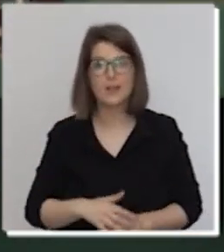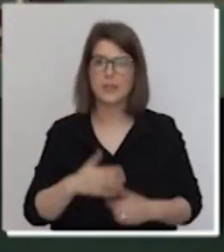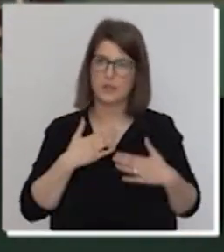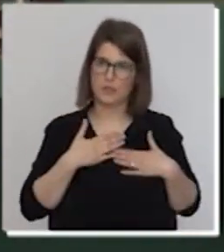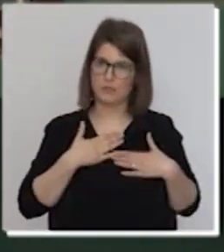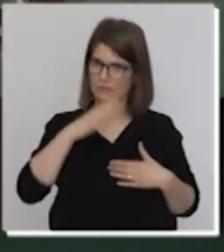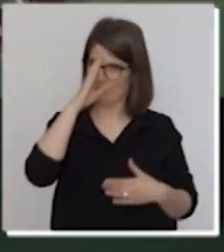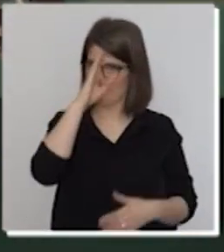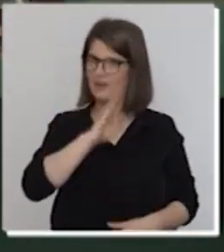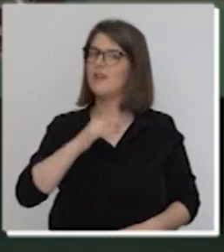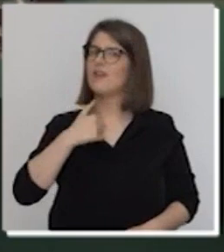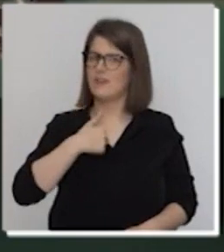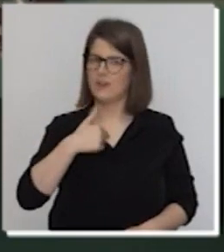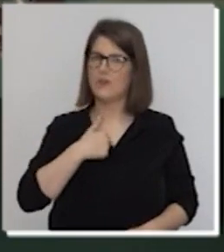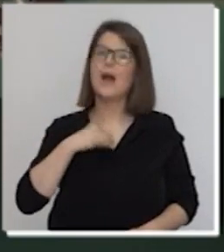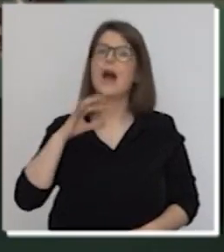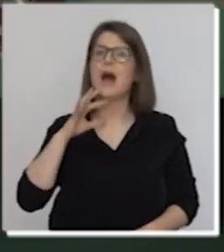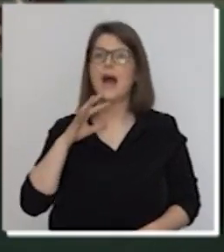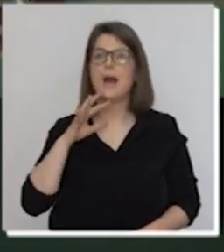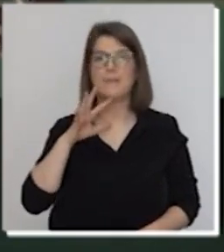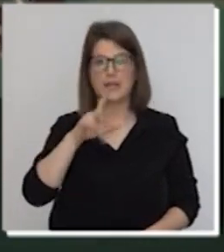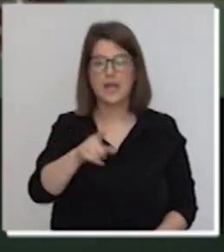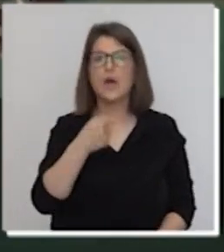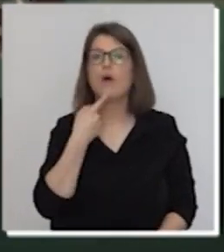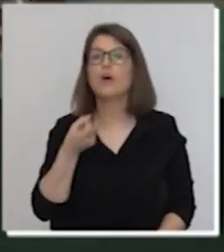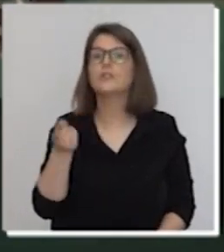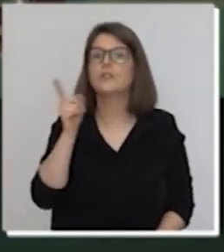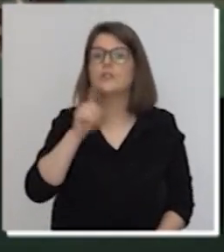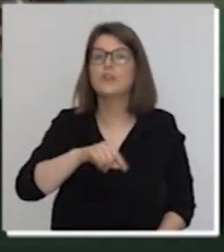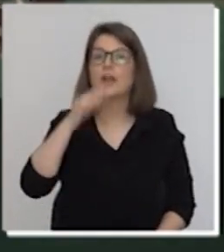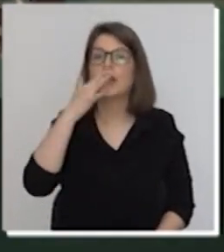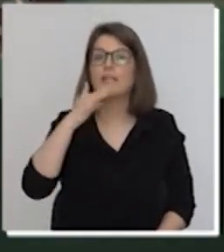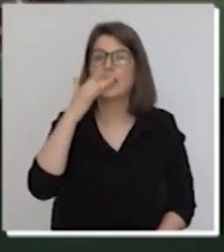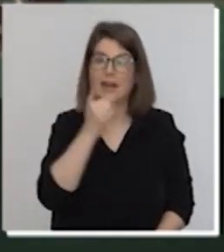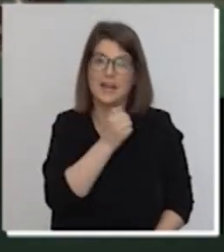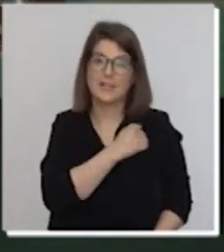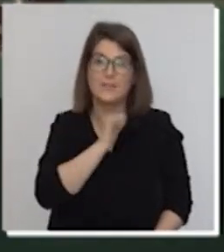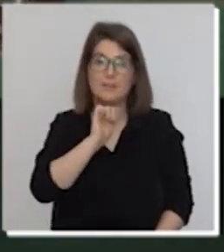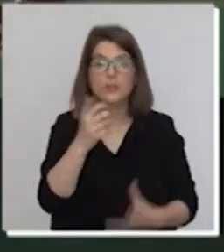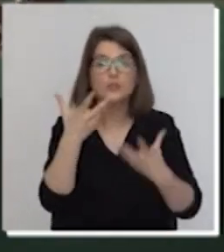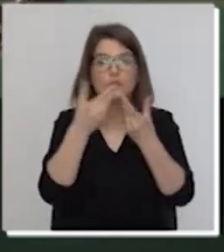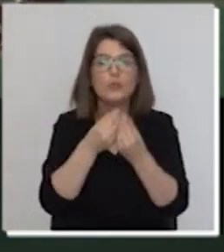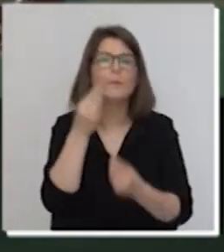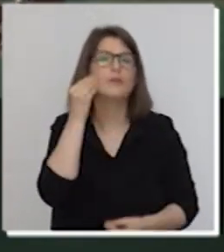mim, já sabem, estarei cá novamente amanhã para cantar em casa convosco. Beijinhos a todos!